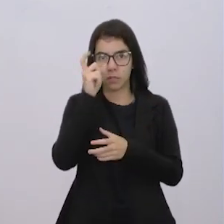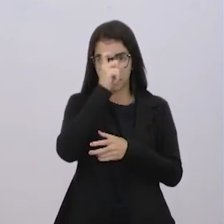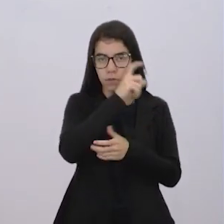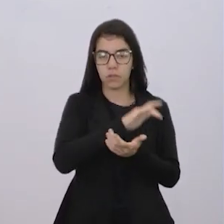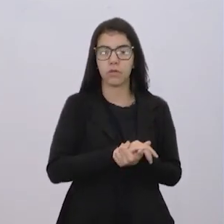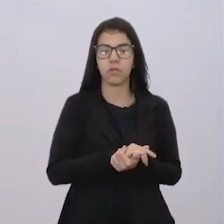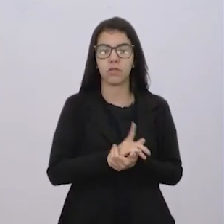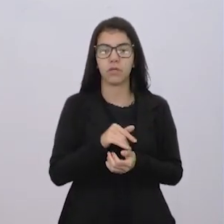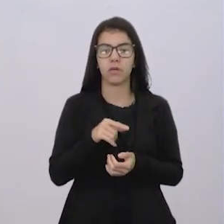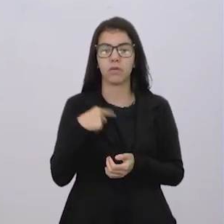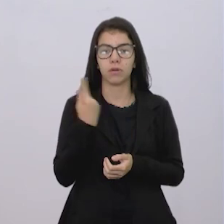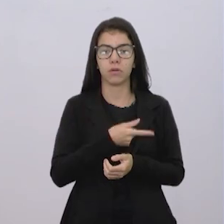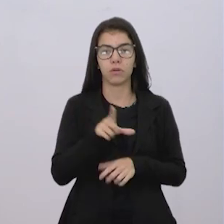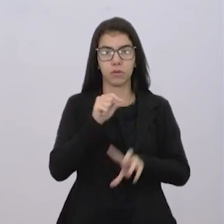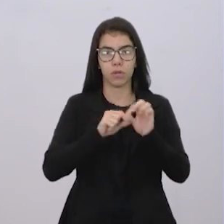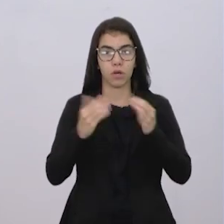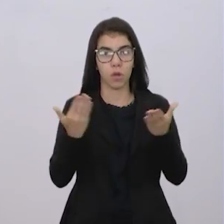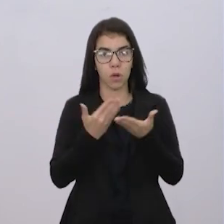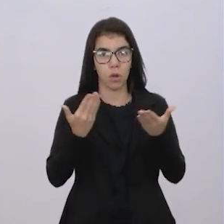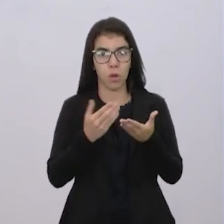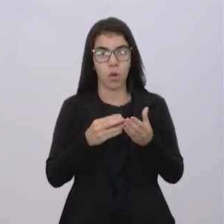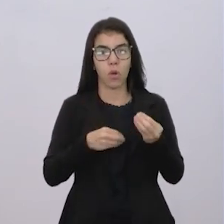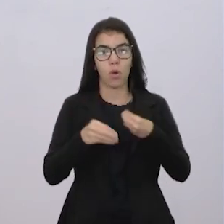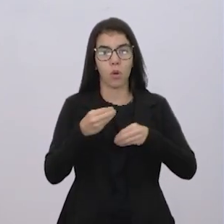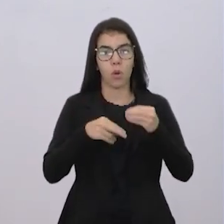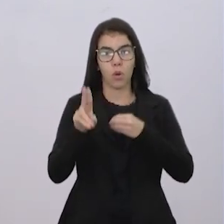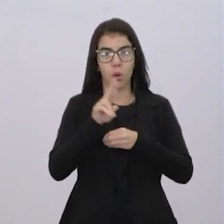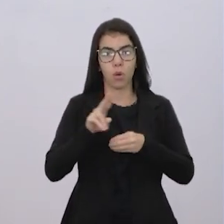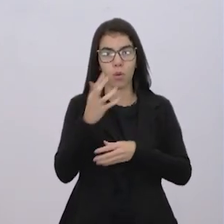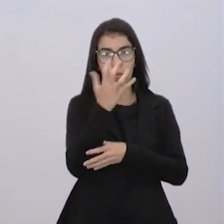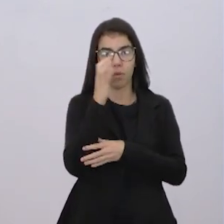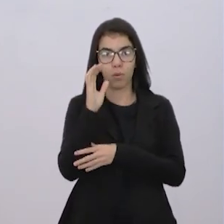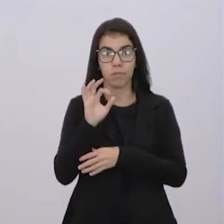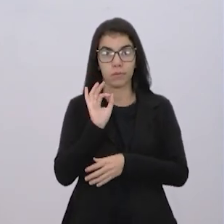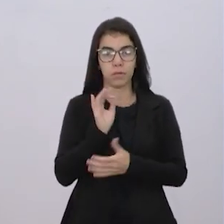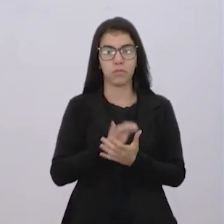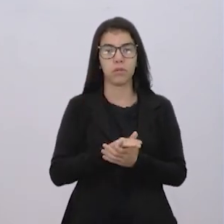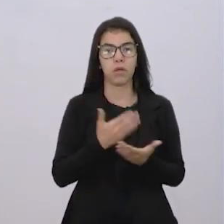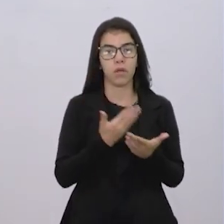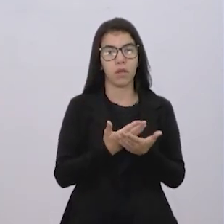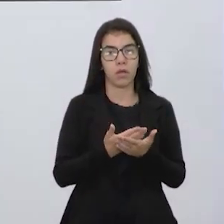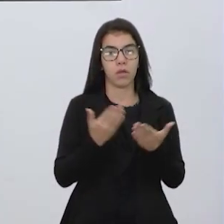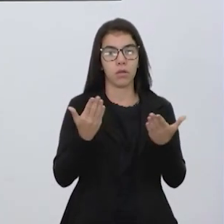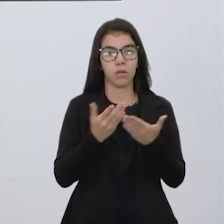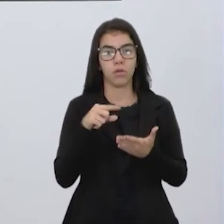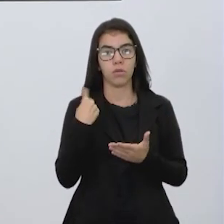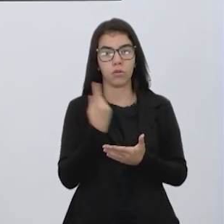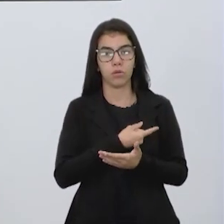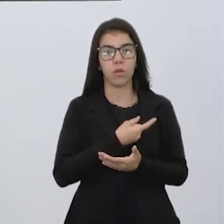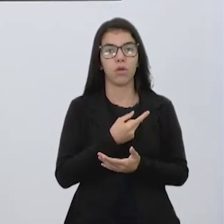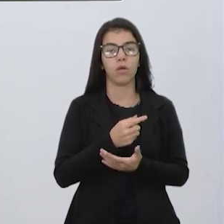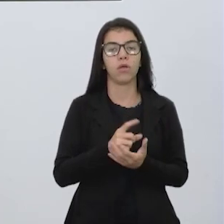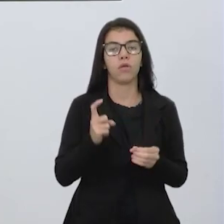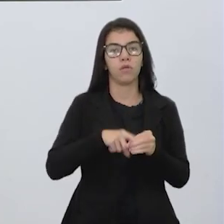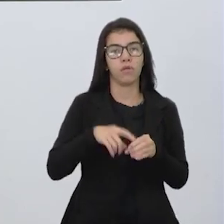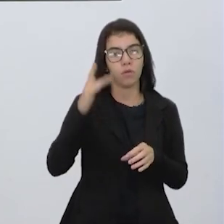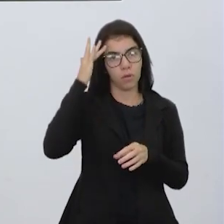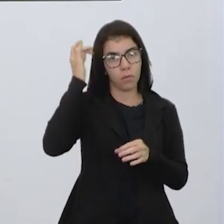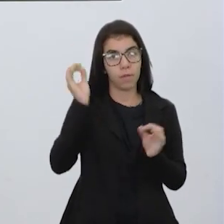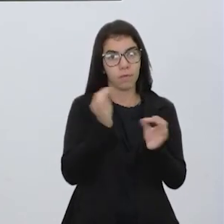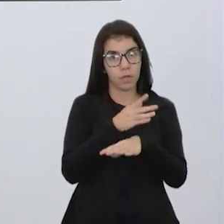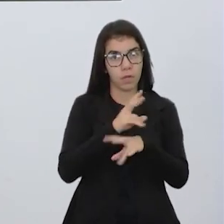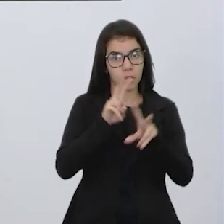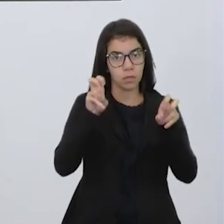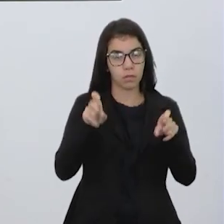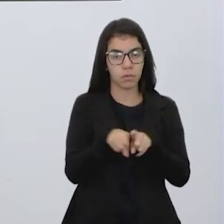como é esse que a gente escolheu aqui, o uso de plástico em meio ambiente, tá bom, gente? Essa foi a aula de hoje. gente volta amanhã para encerrar esse assunto.